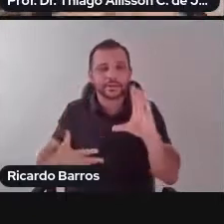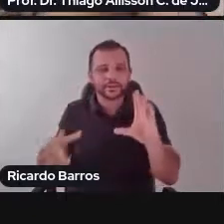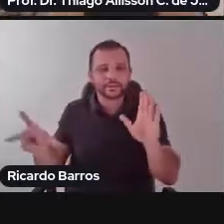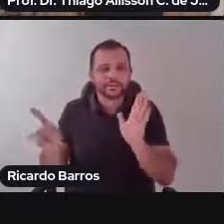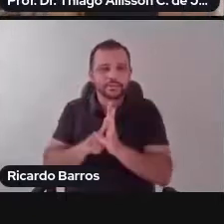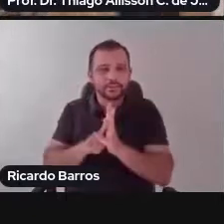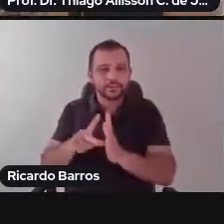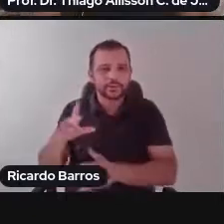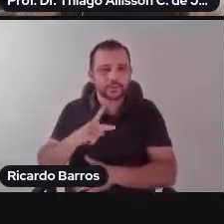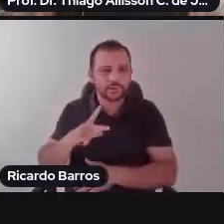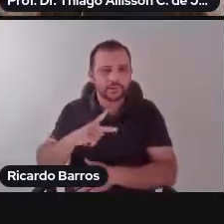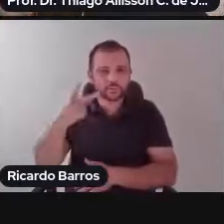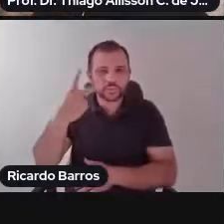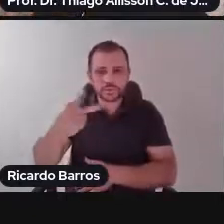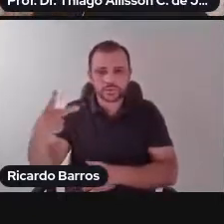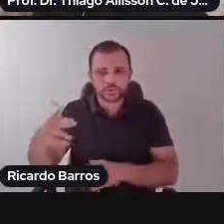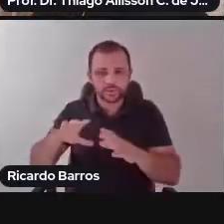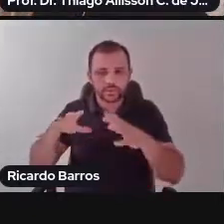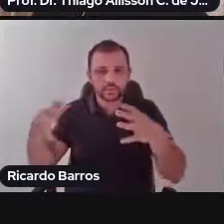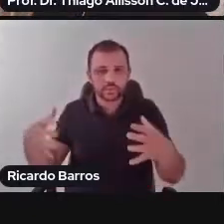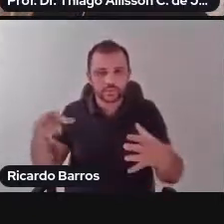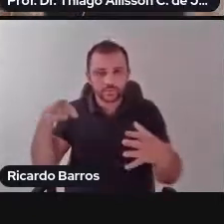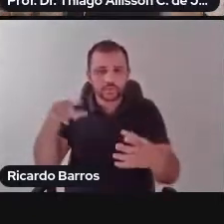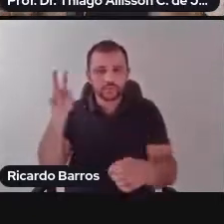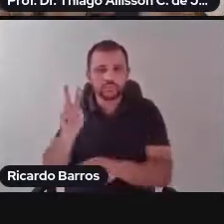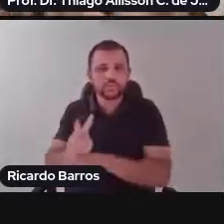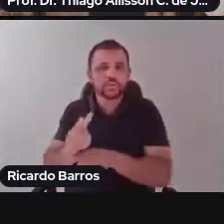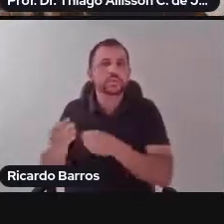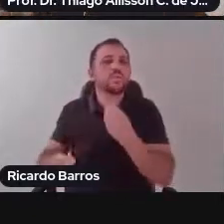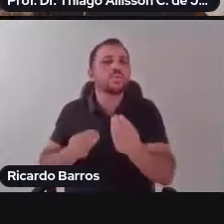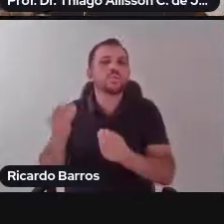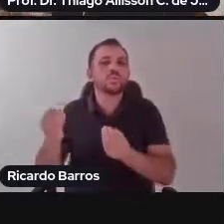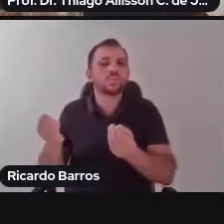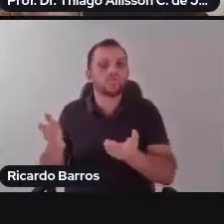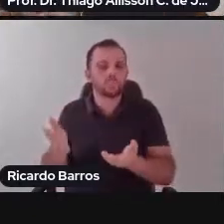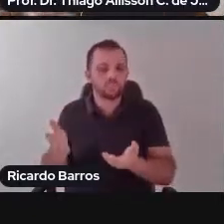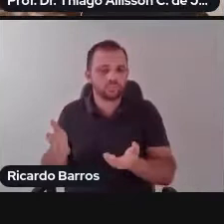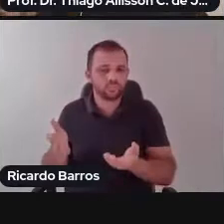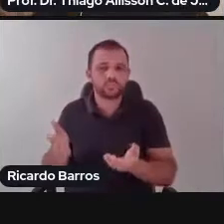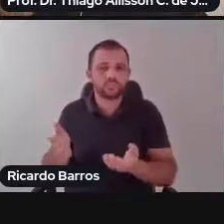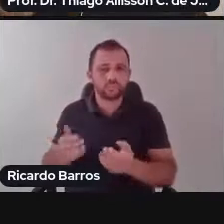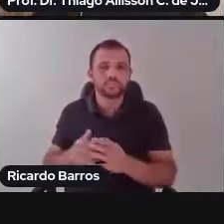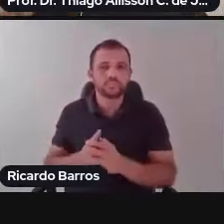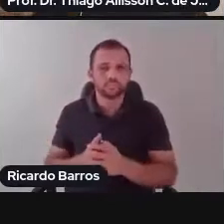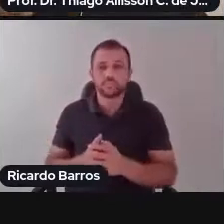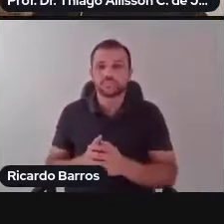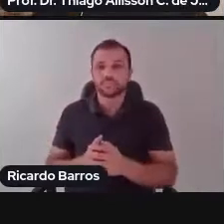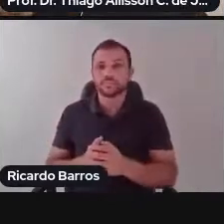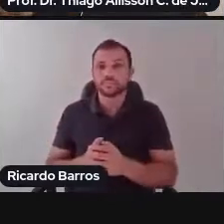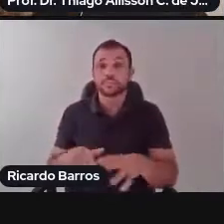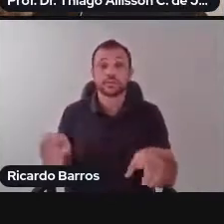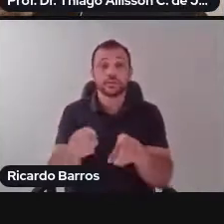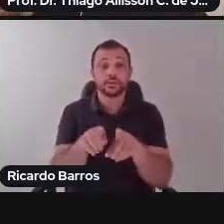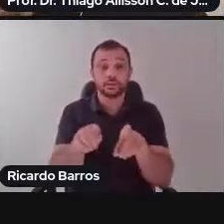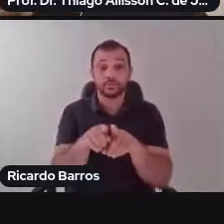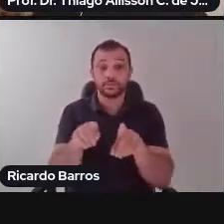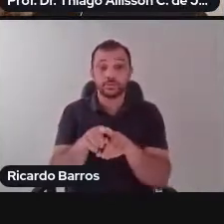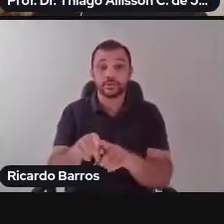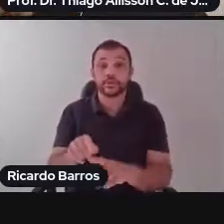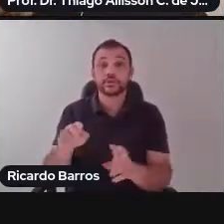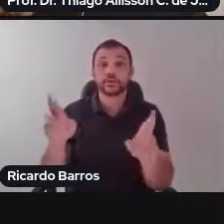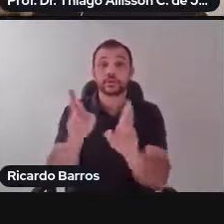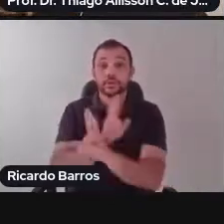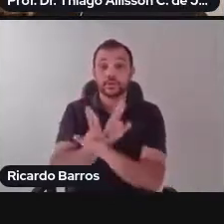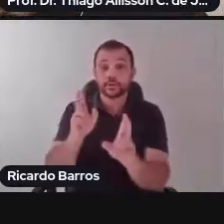maior de indivíduos, pessoas e instituições? Como preservar relações internacionais